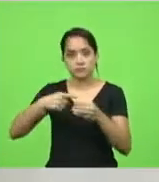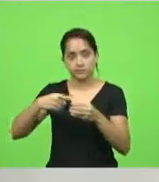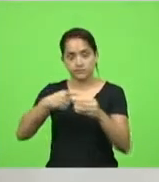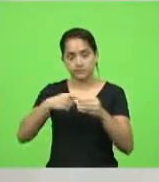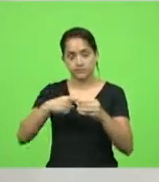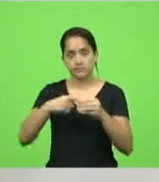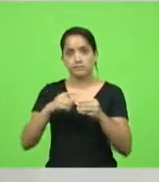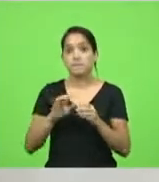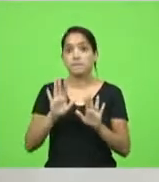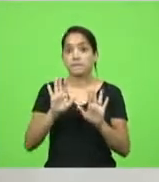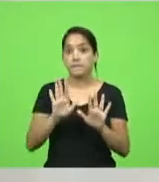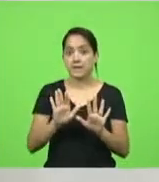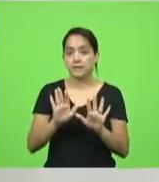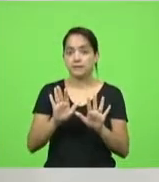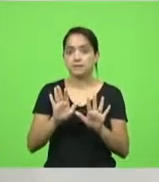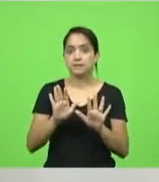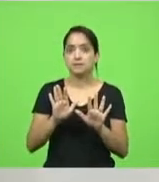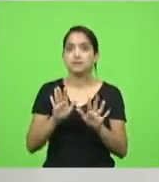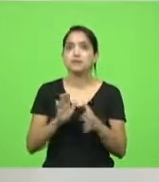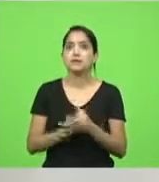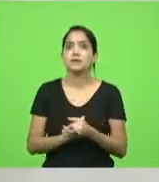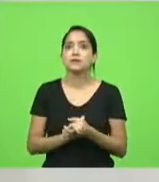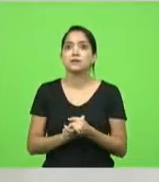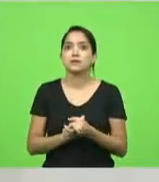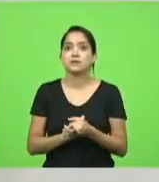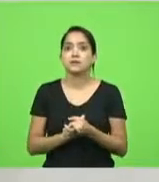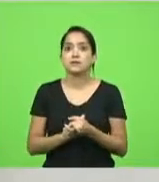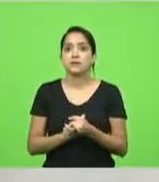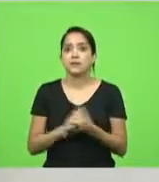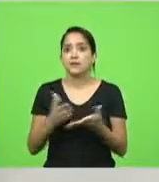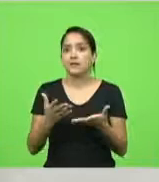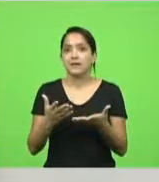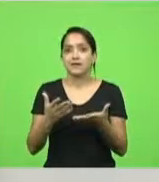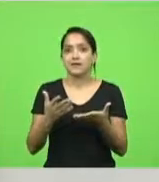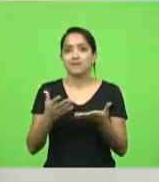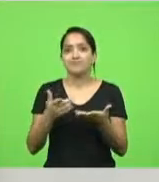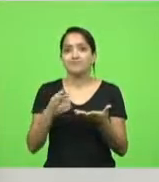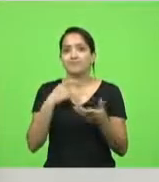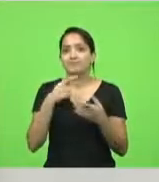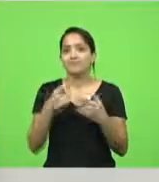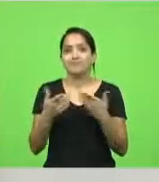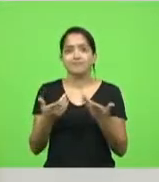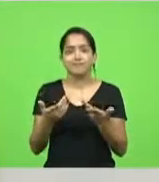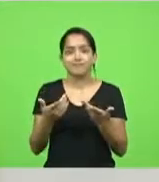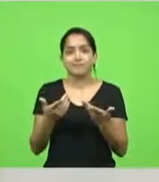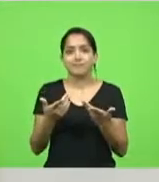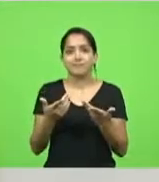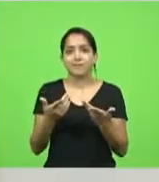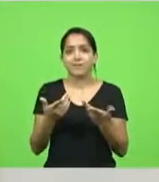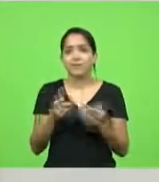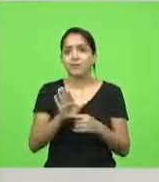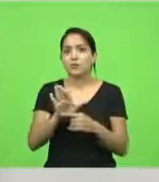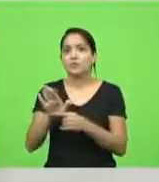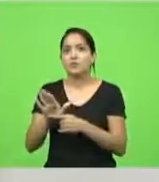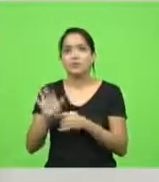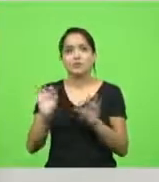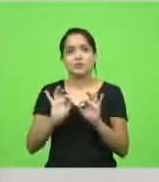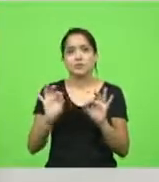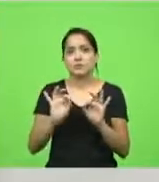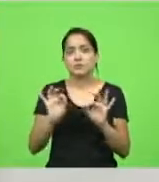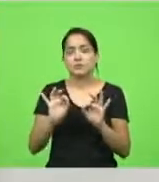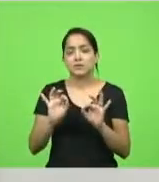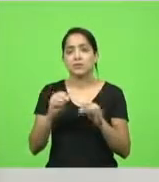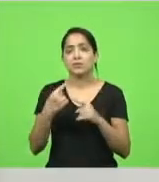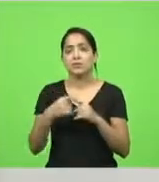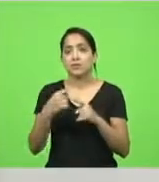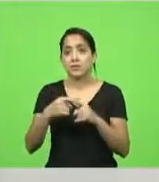só que é quase que enxugar gelo isso, porque este número de policiais novos